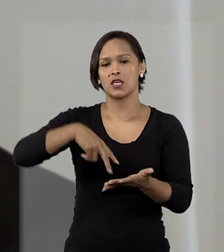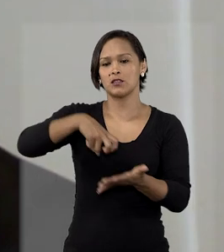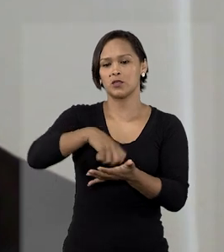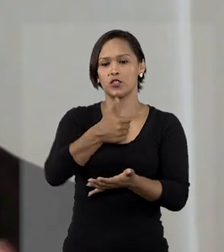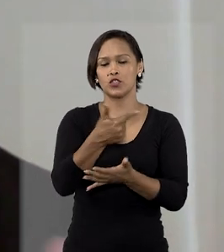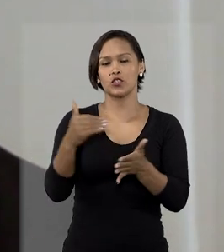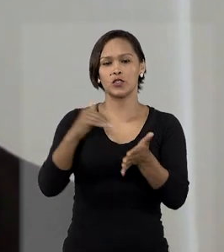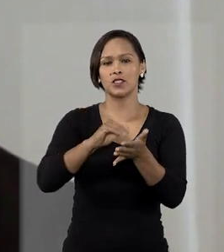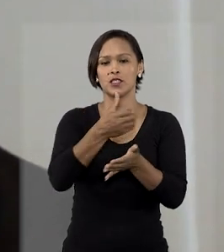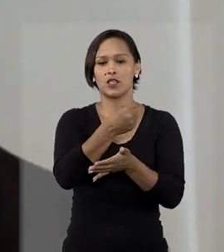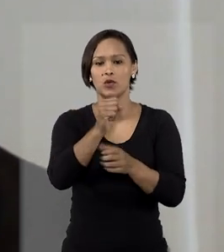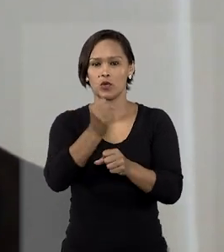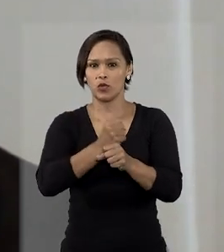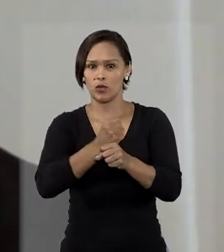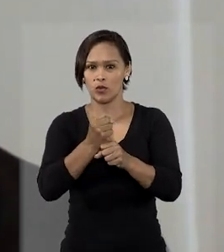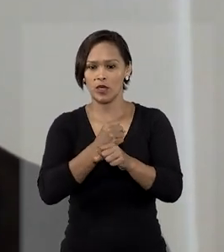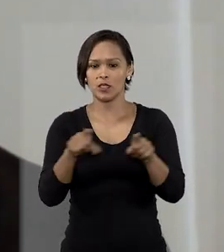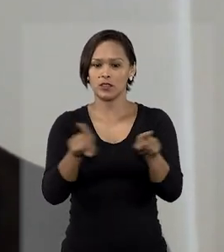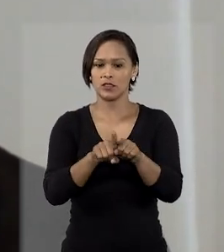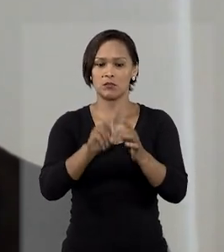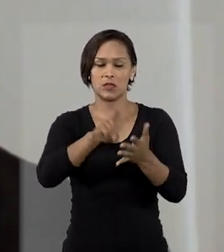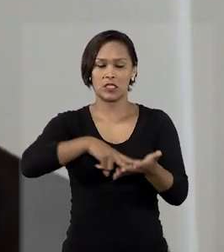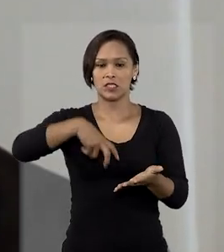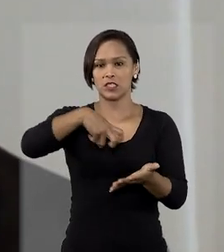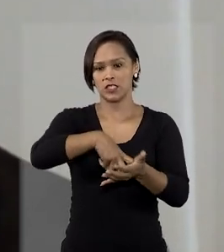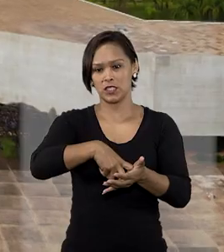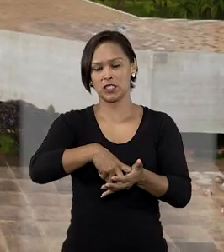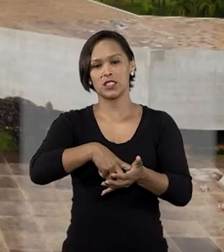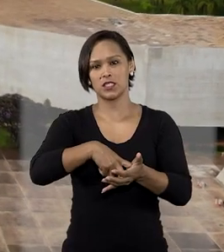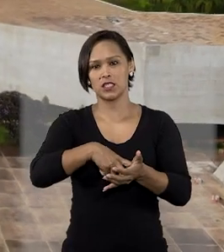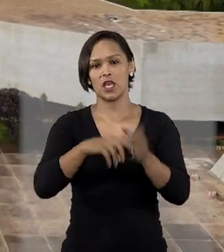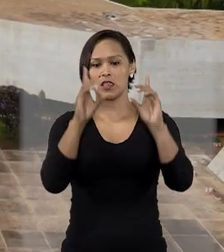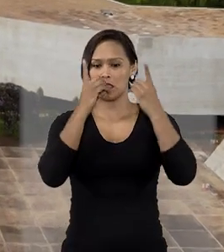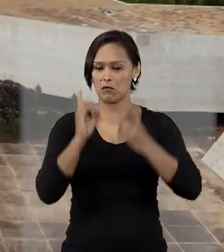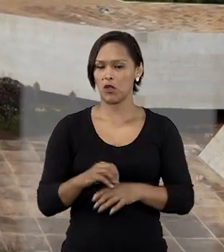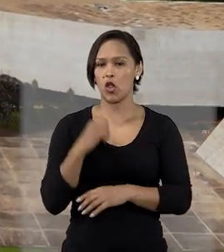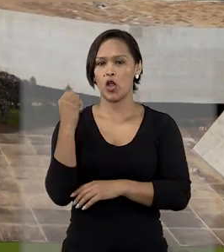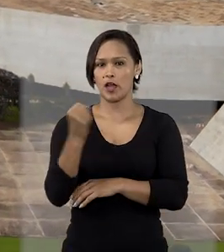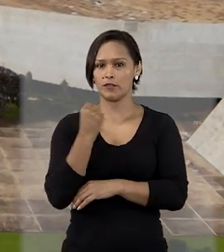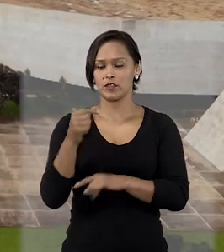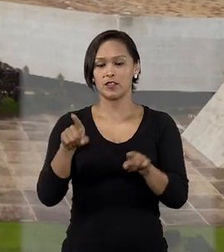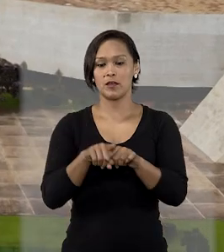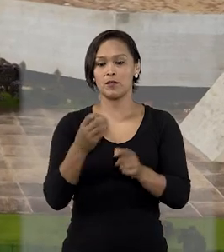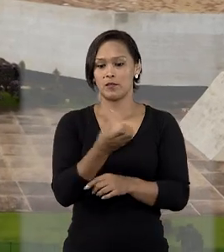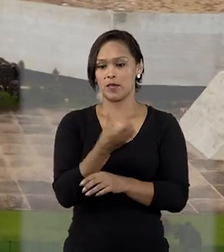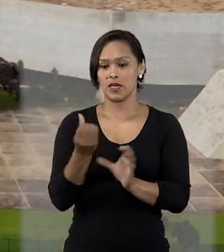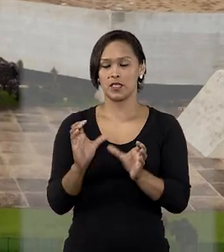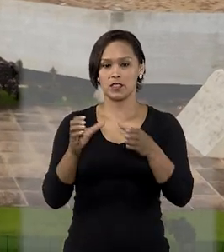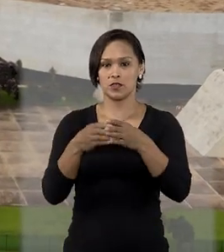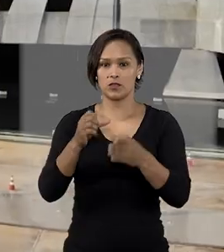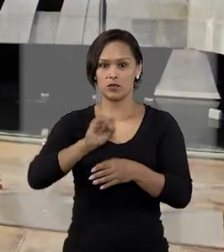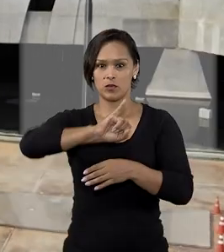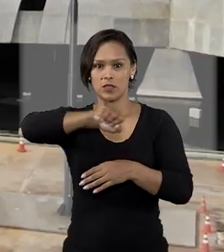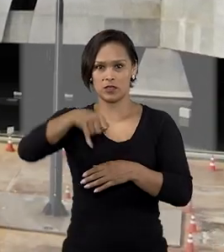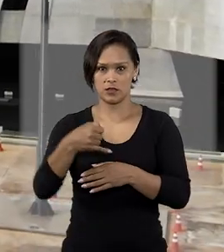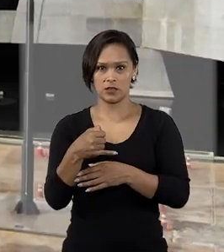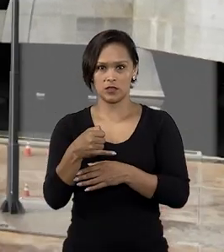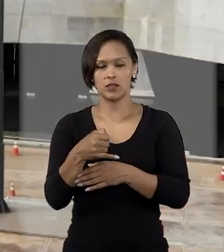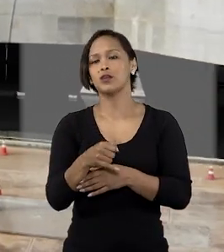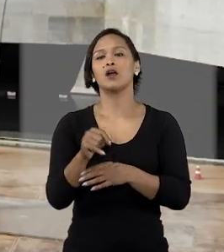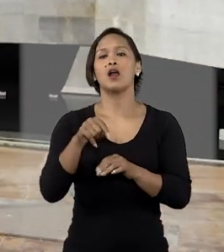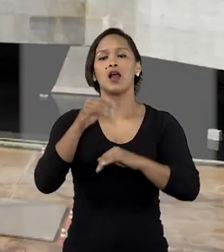anos, estará sujeito às penas dessa lesão corporal gravíssima. Para a sexta turma do Superior Tribunal de Justiça, a